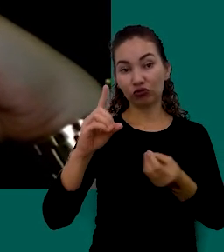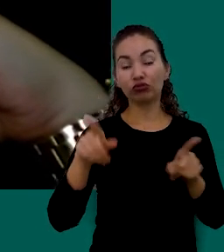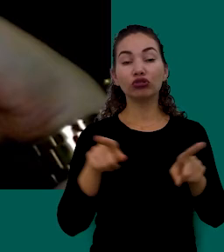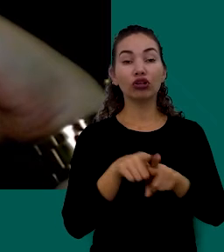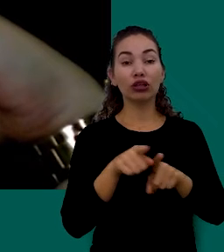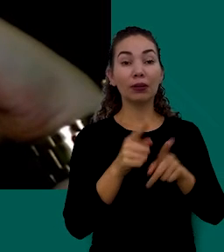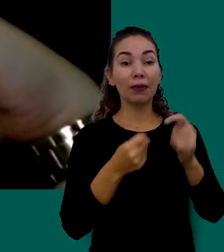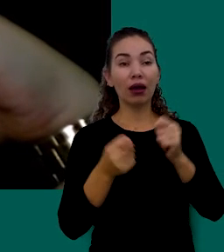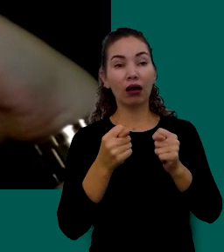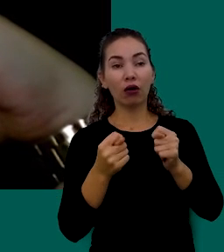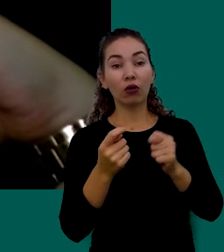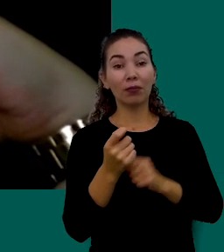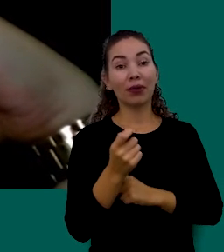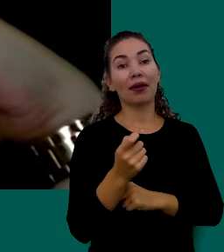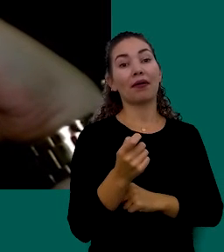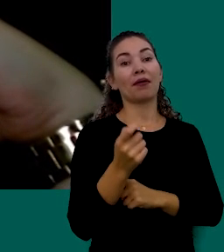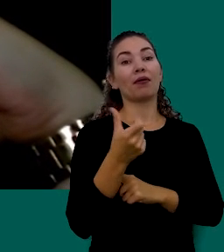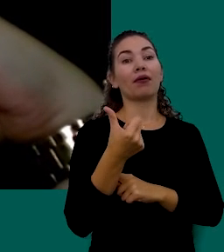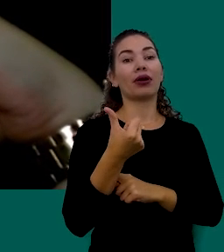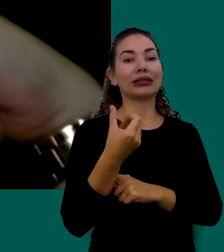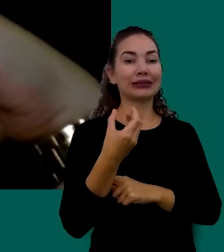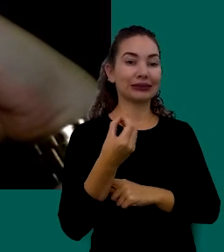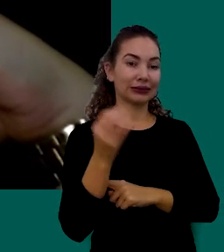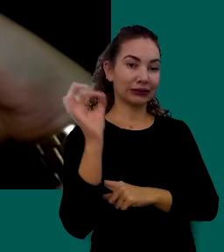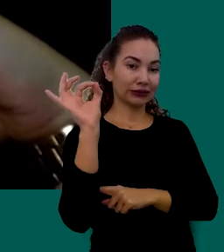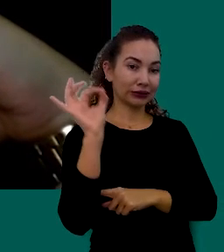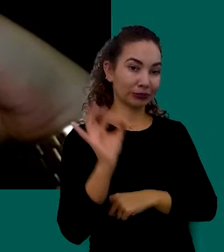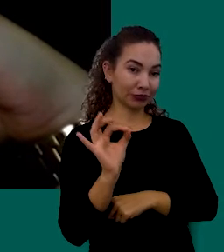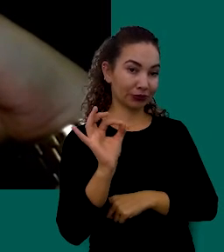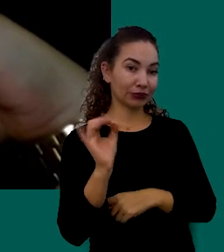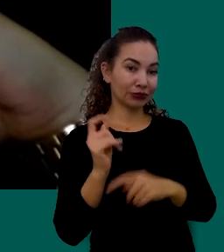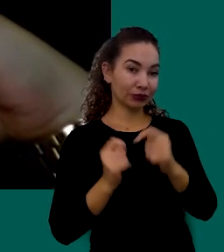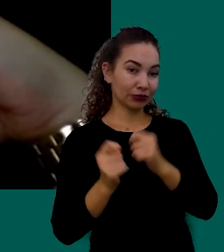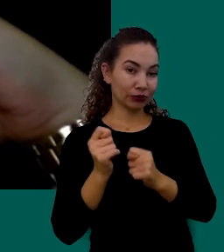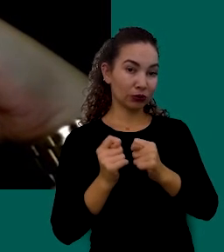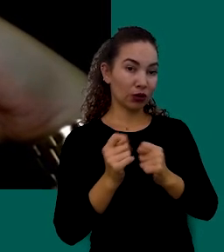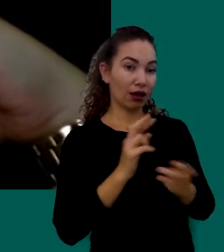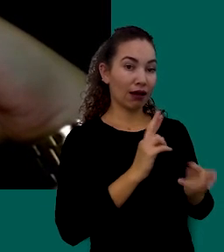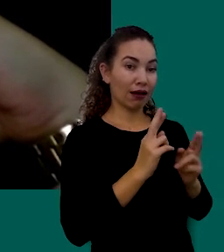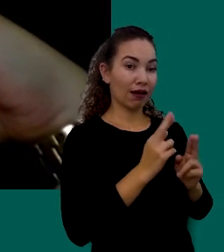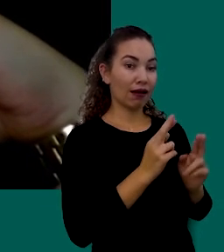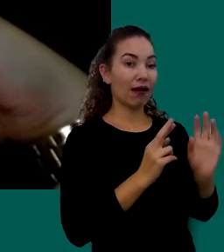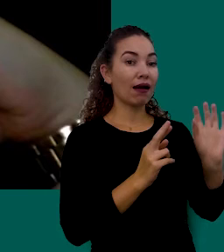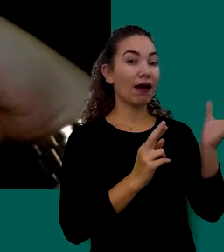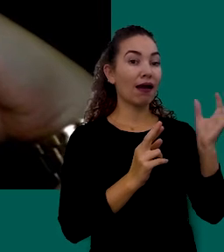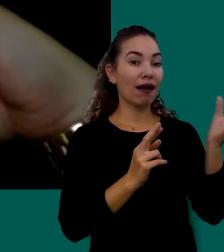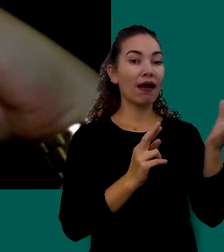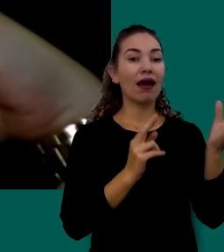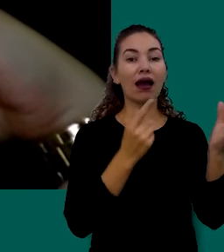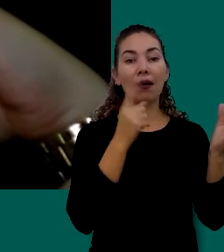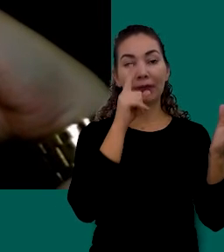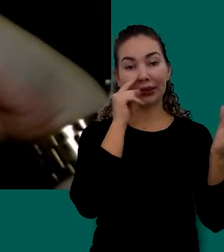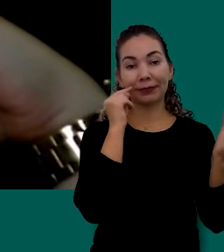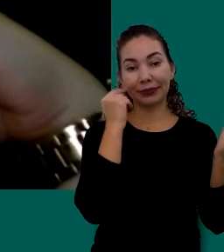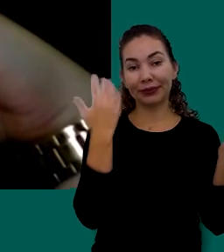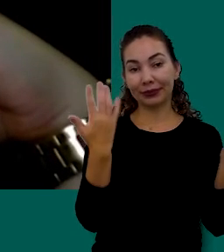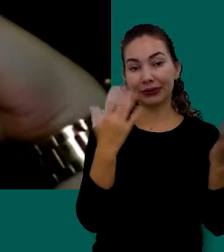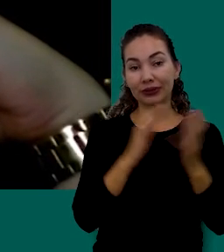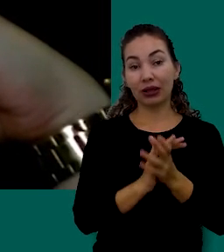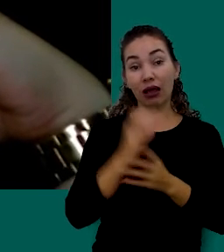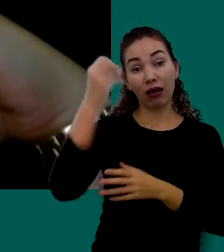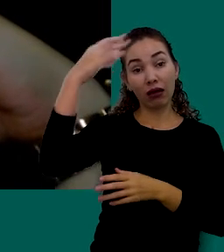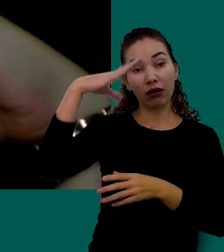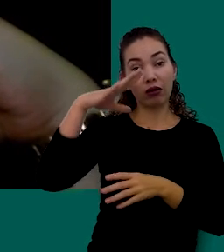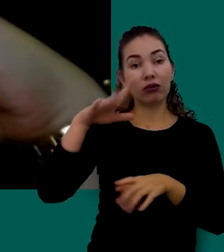Economia Chega A 60% Em Relação As Lâmpadas Incandescentes E A Iluminação